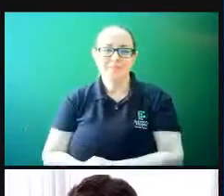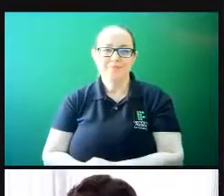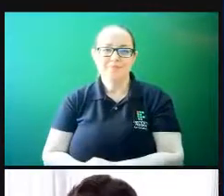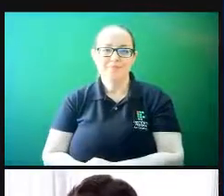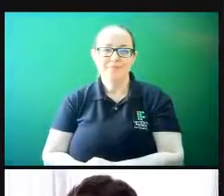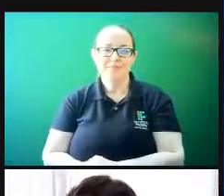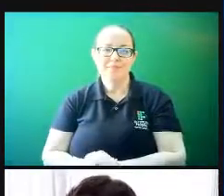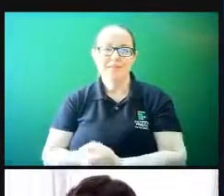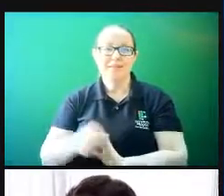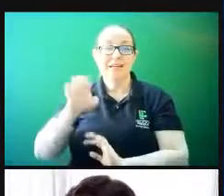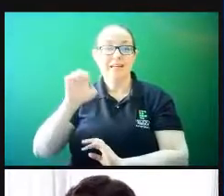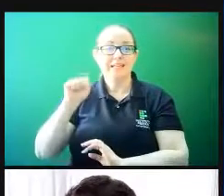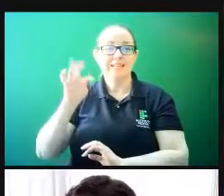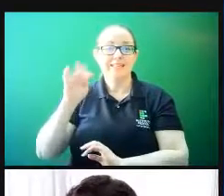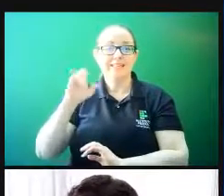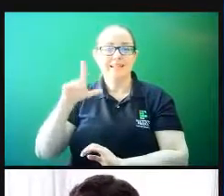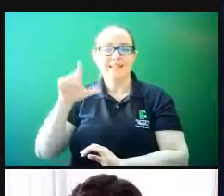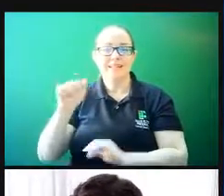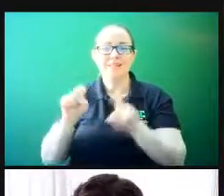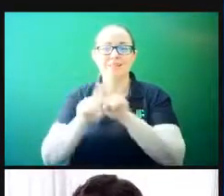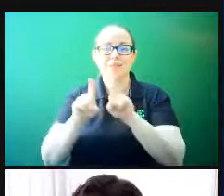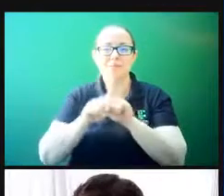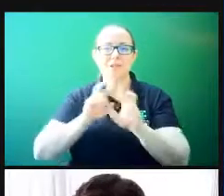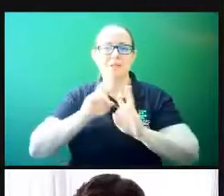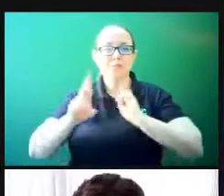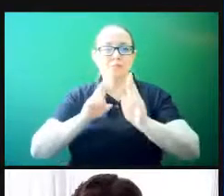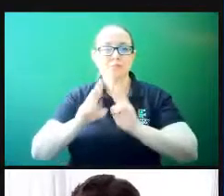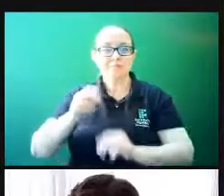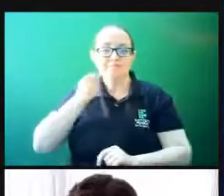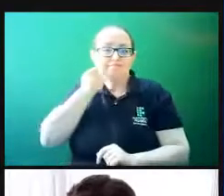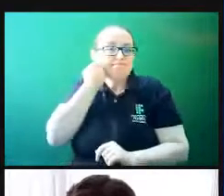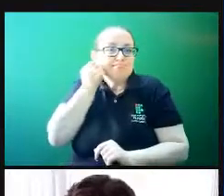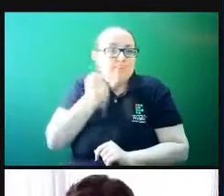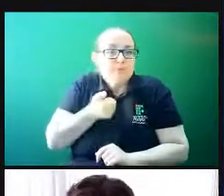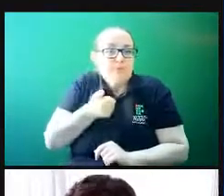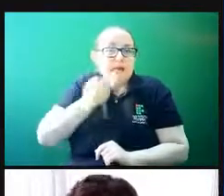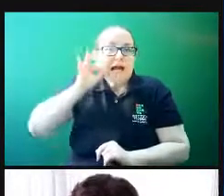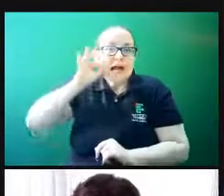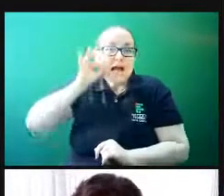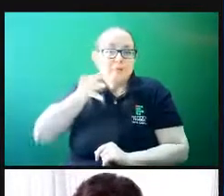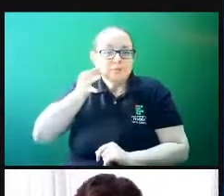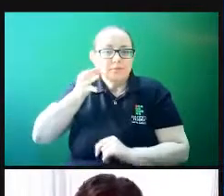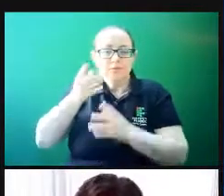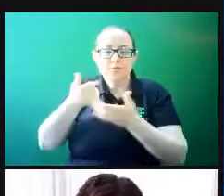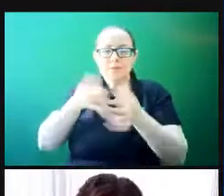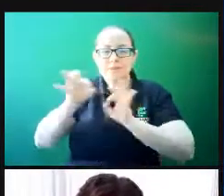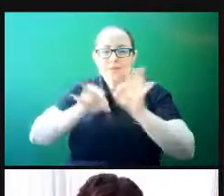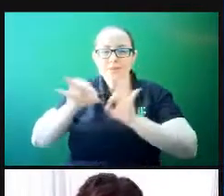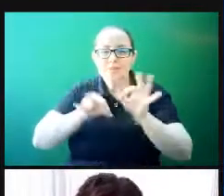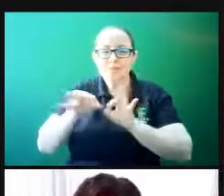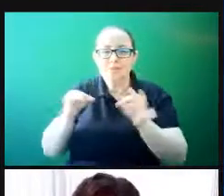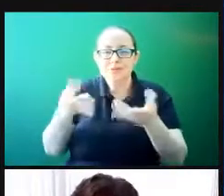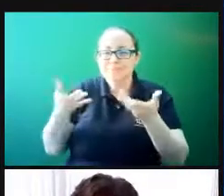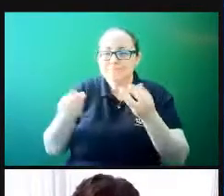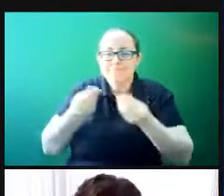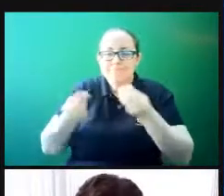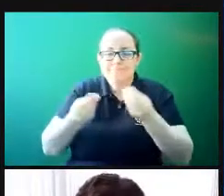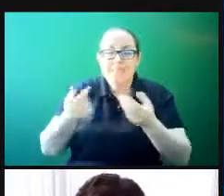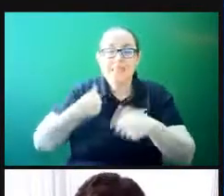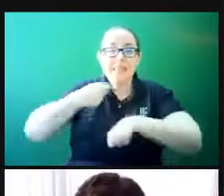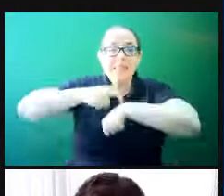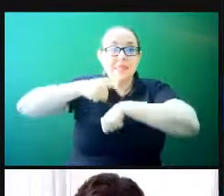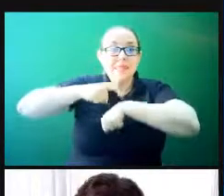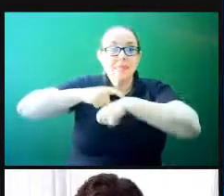A Estela aqui compartilhou também responder de forma imediata, com mais rapidez e menos planejamento. Verdade, Estela. A gente não teve tempo de